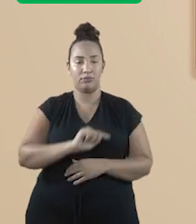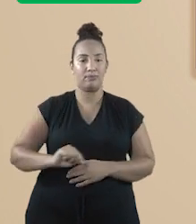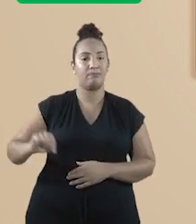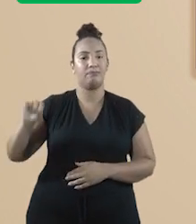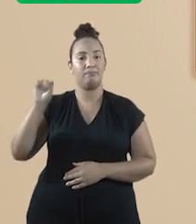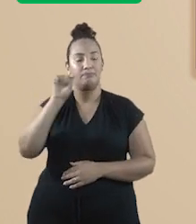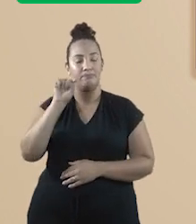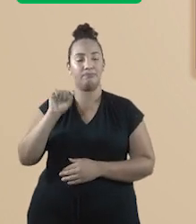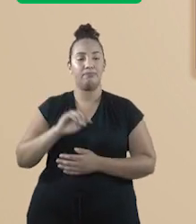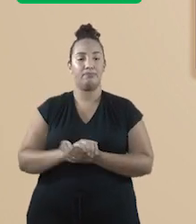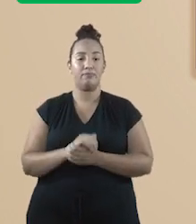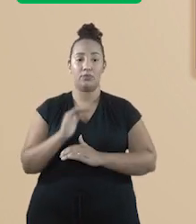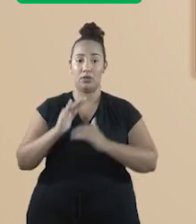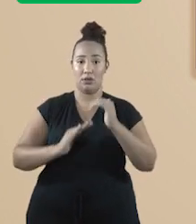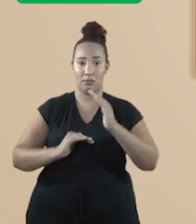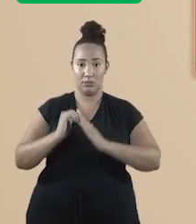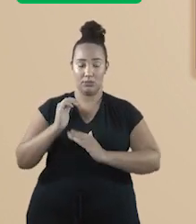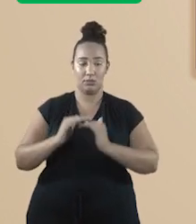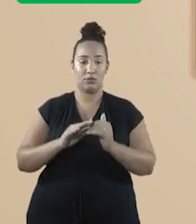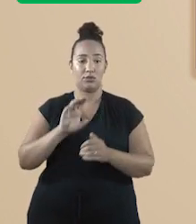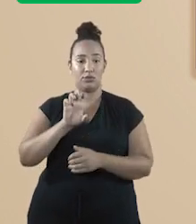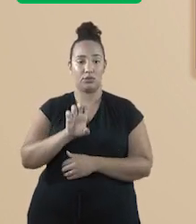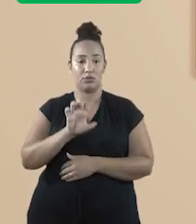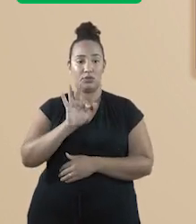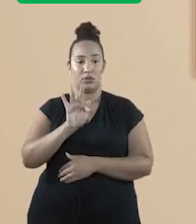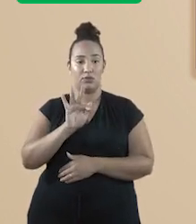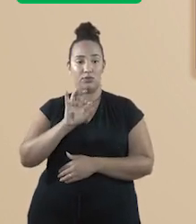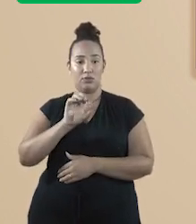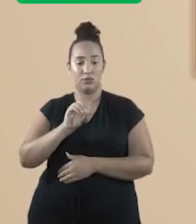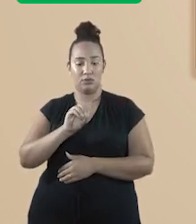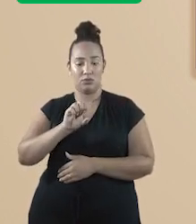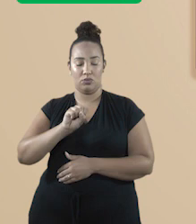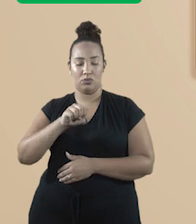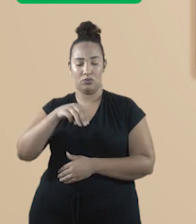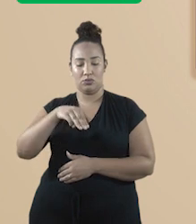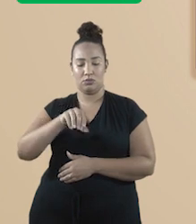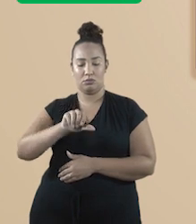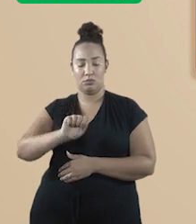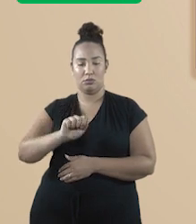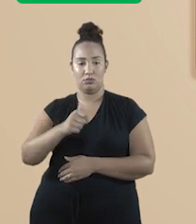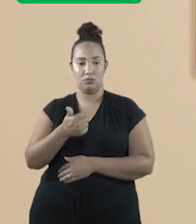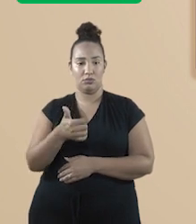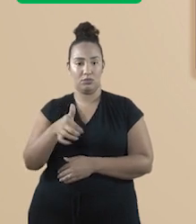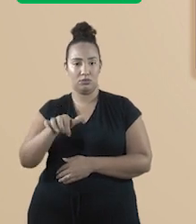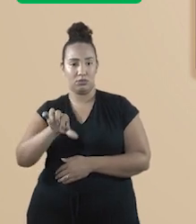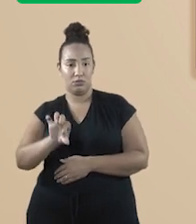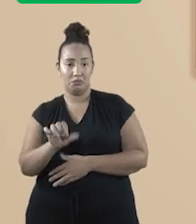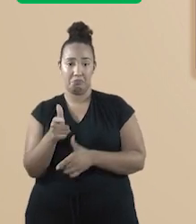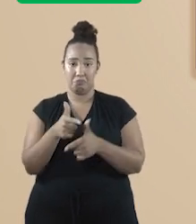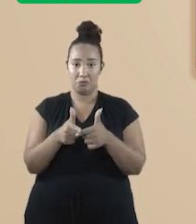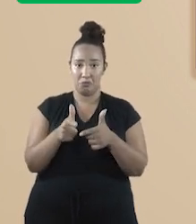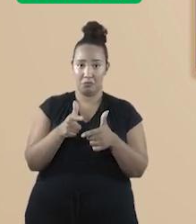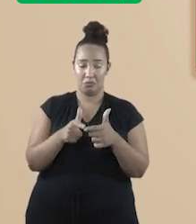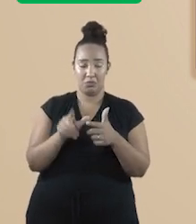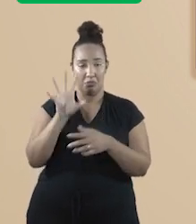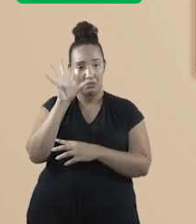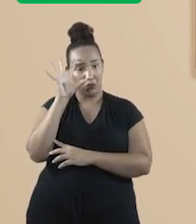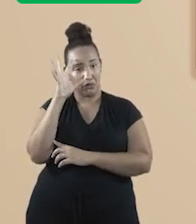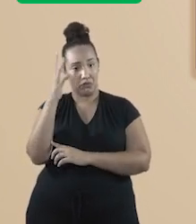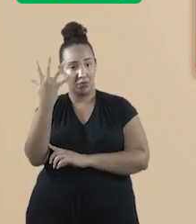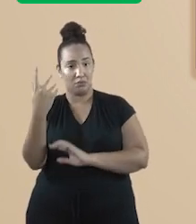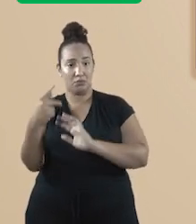trabalhada é EF08MA19, resolver e elaborar problemas que envolvam